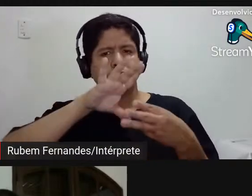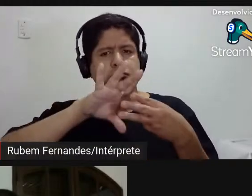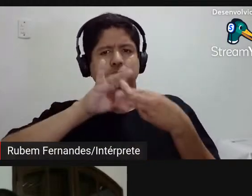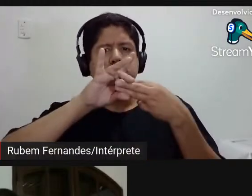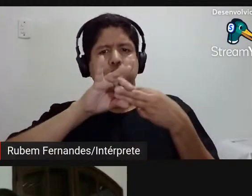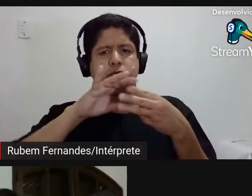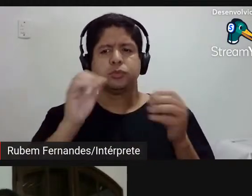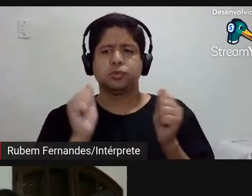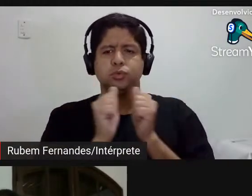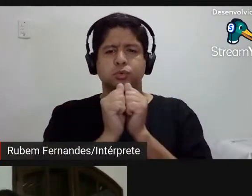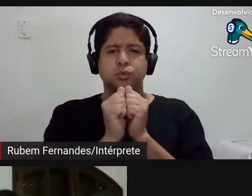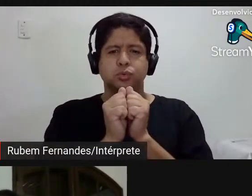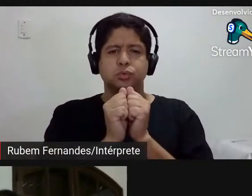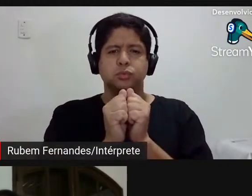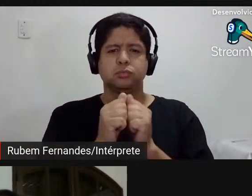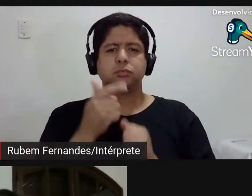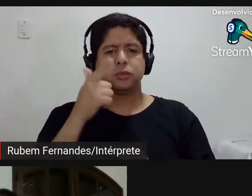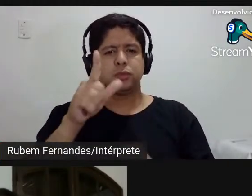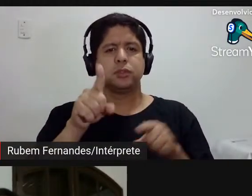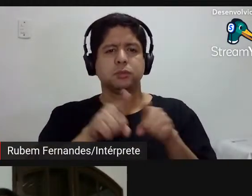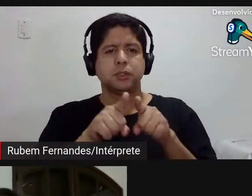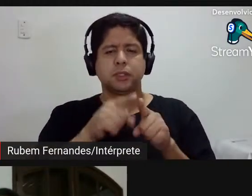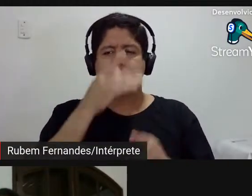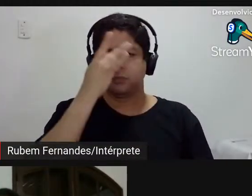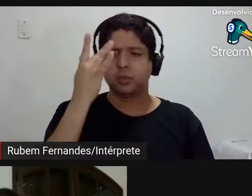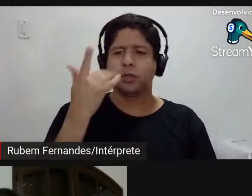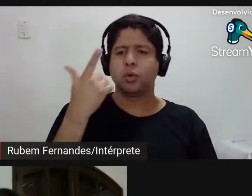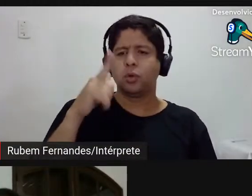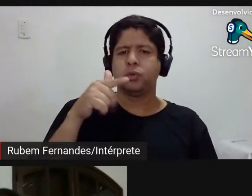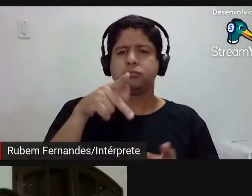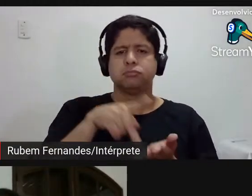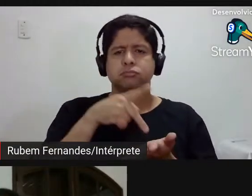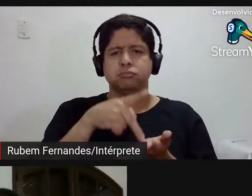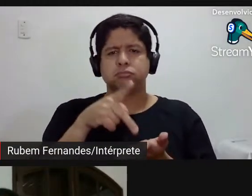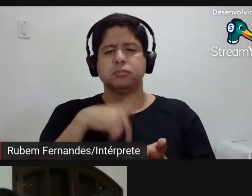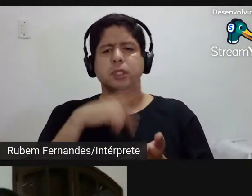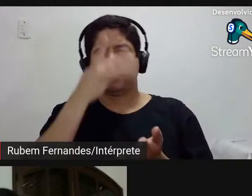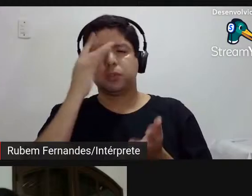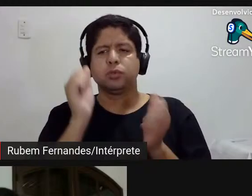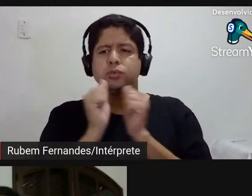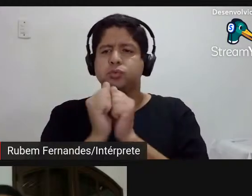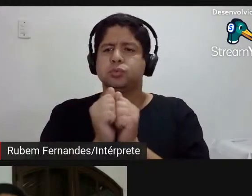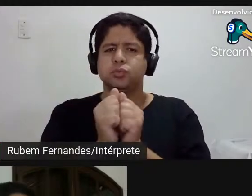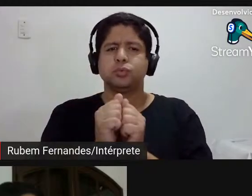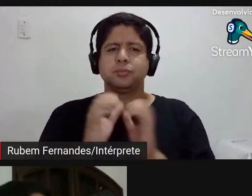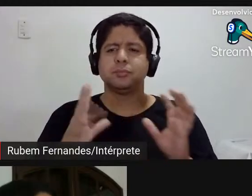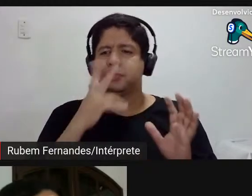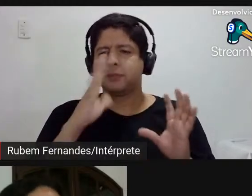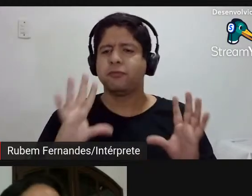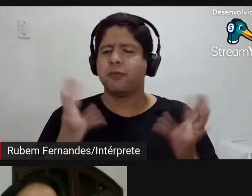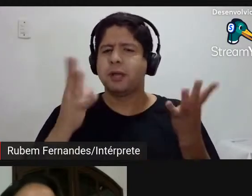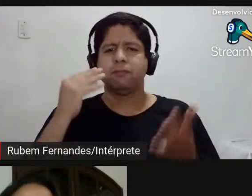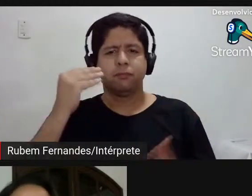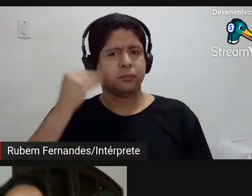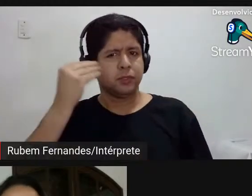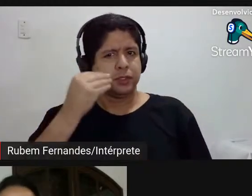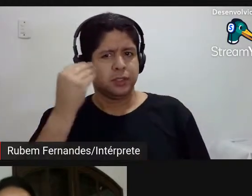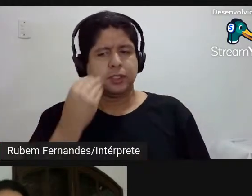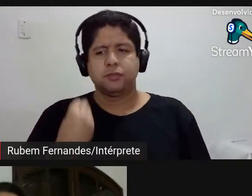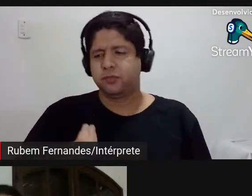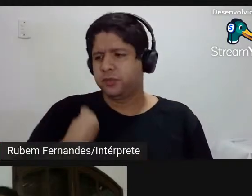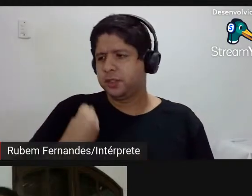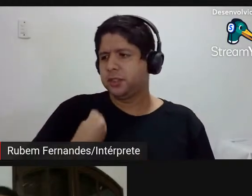uma outra, outra gente, outro personagem dentro dessa, desse balaio de experiências e desses